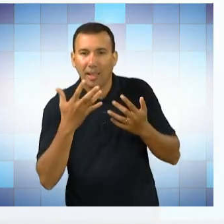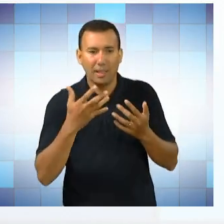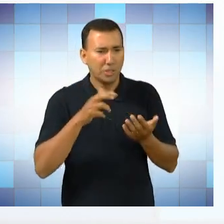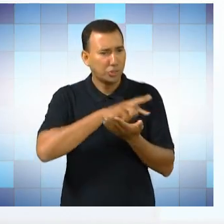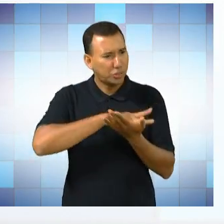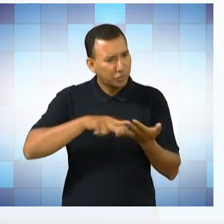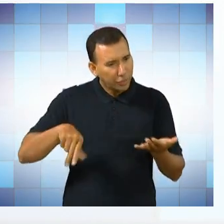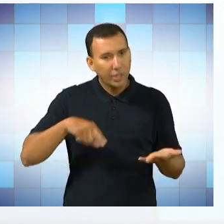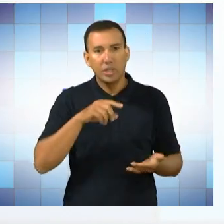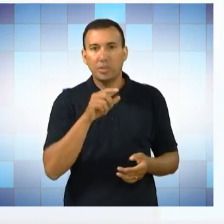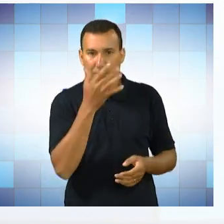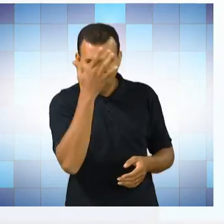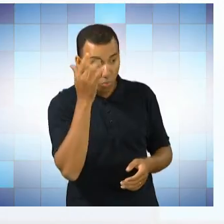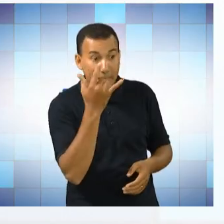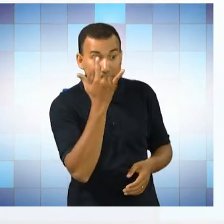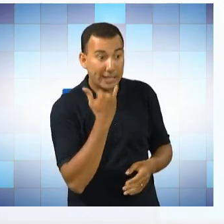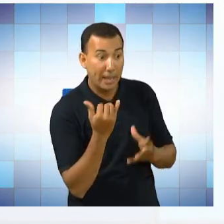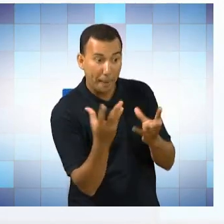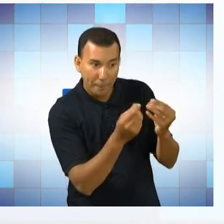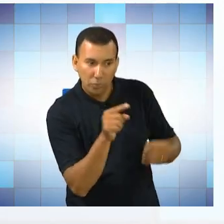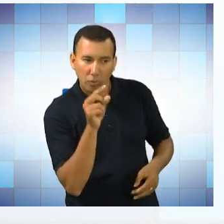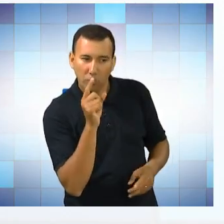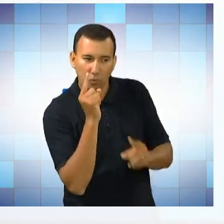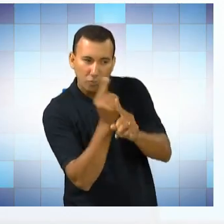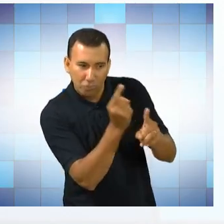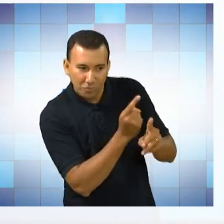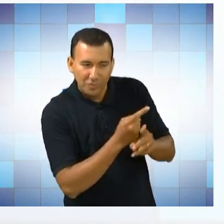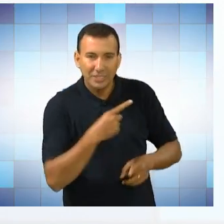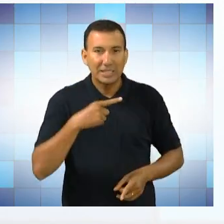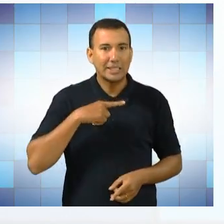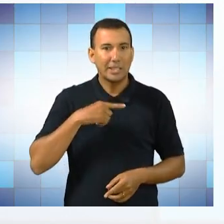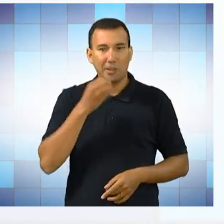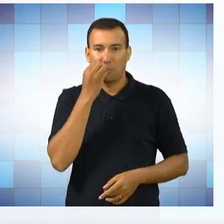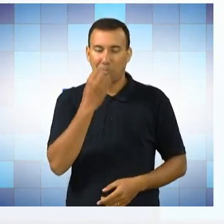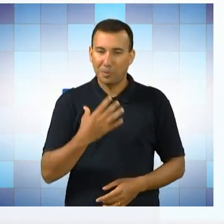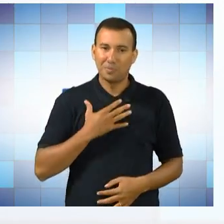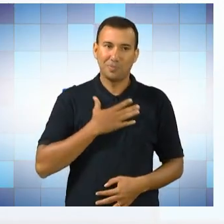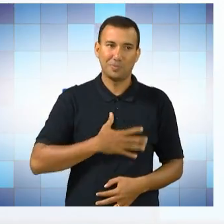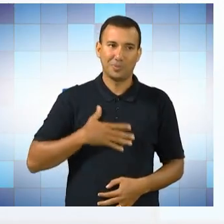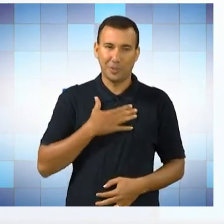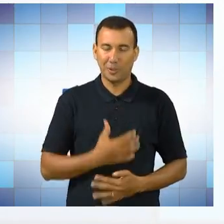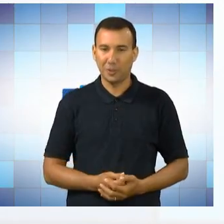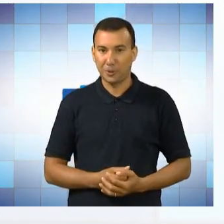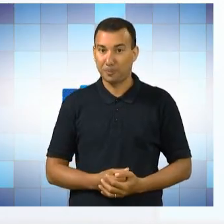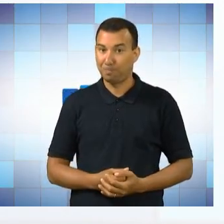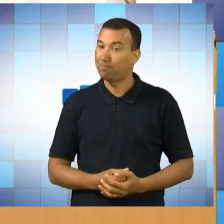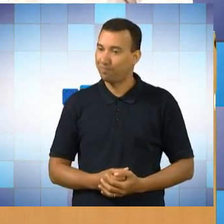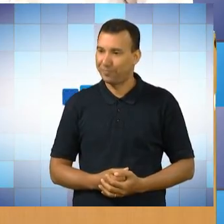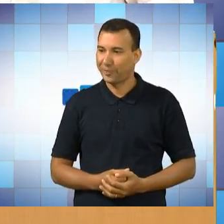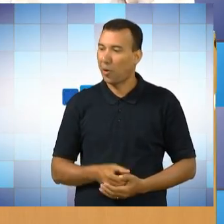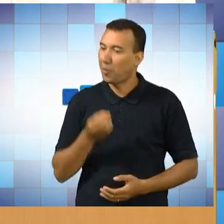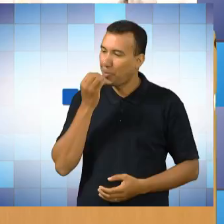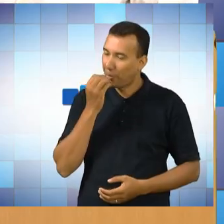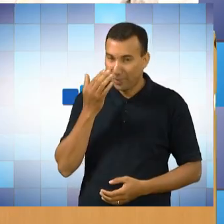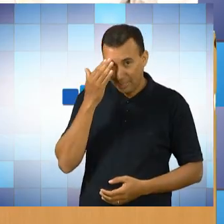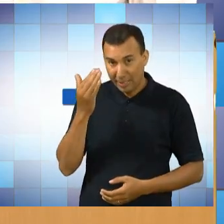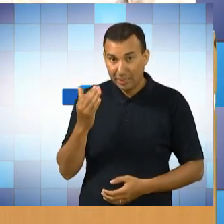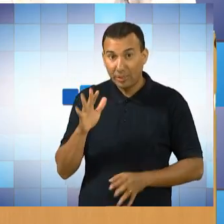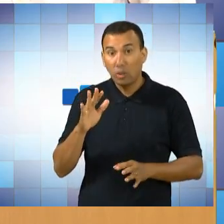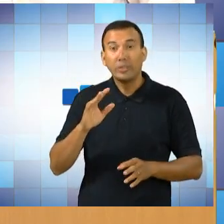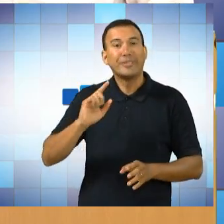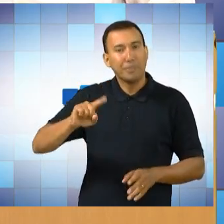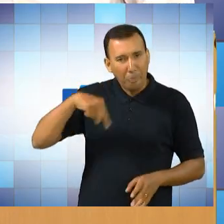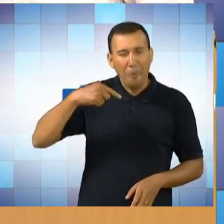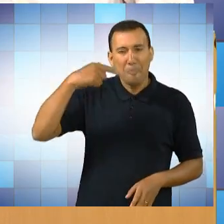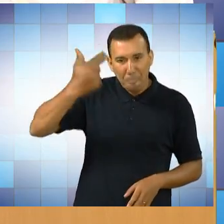assim, é muito diverso o talento das pessoas do projeto Um Olhar para a Cidadania. Pois, daqui a pouquinho, Sérgio, nós vamos contar um